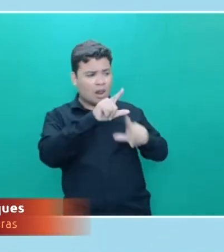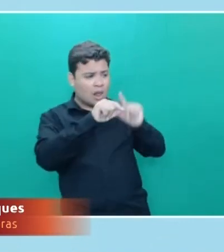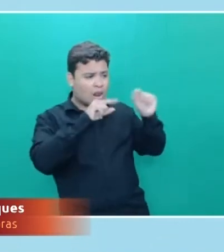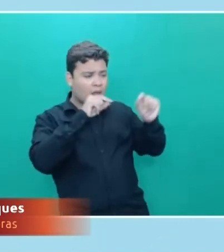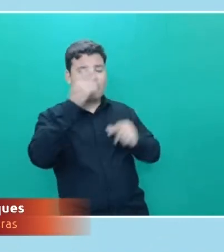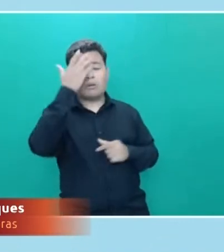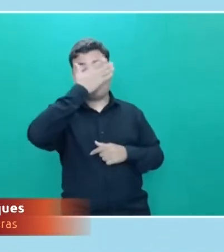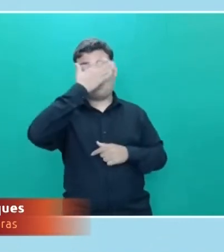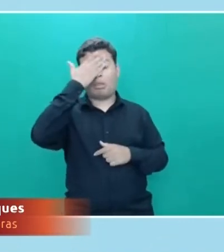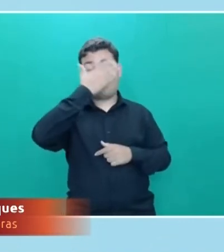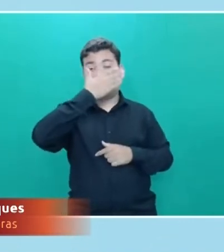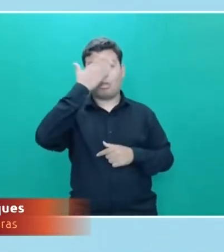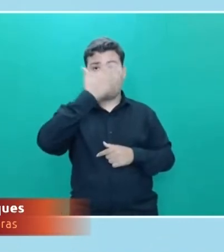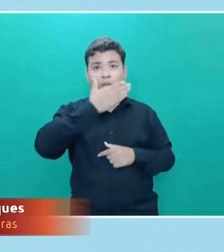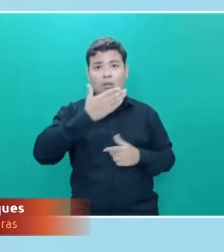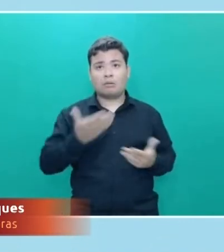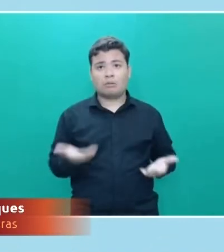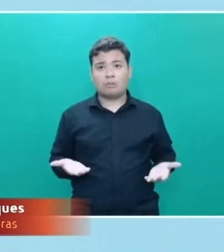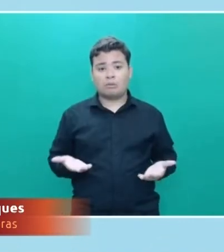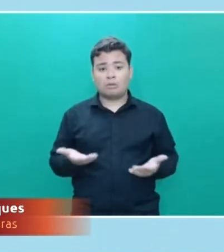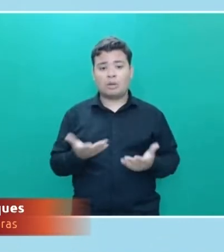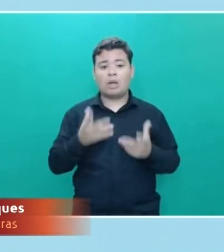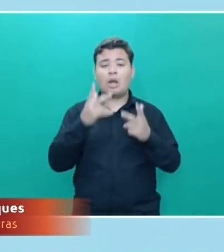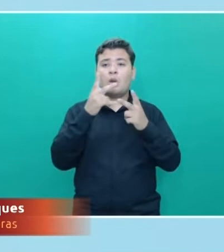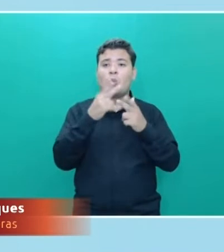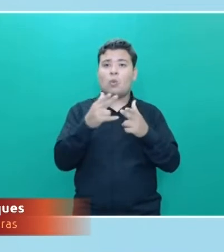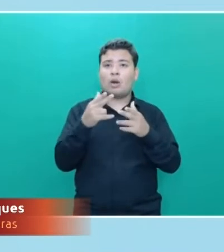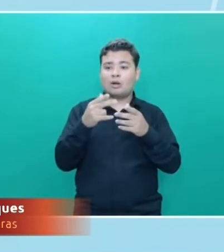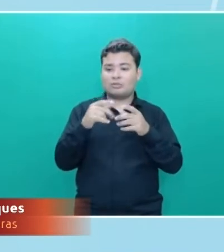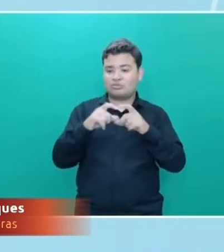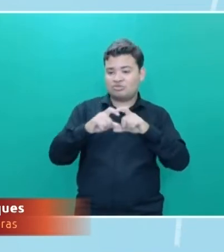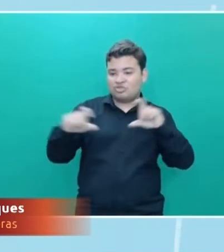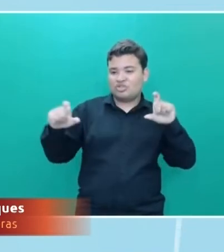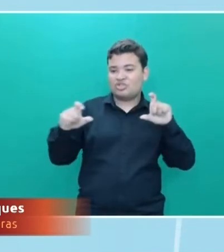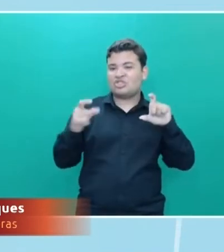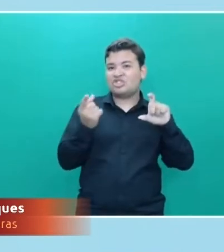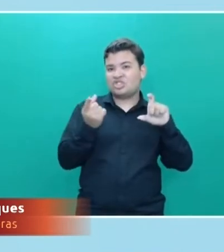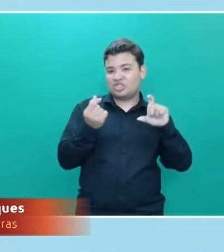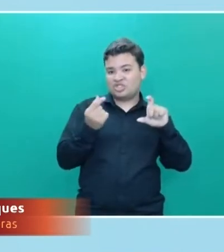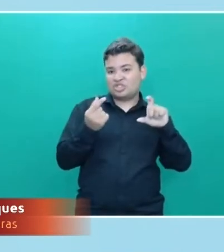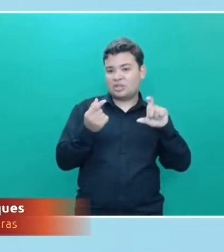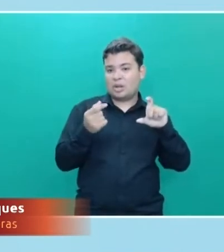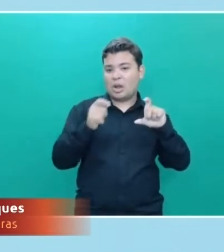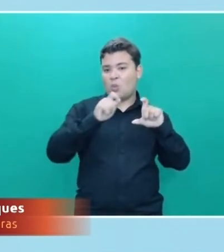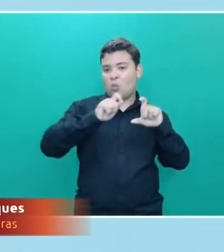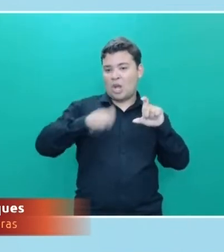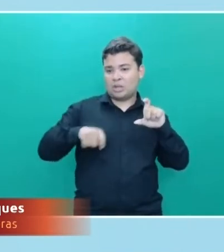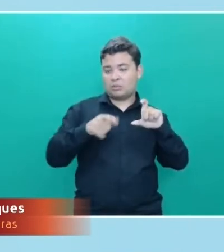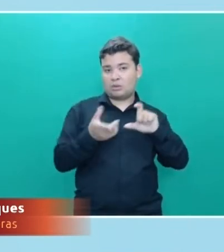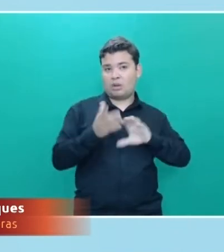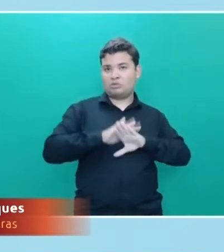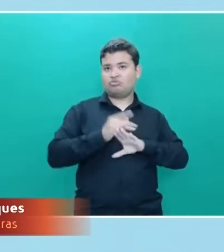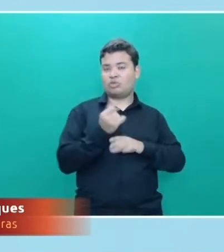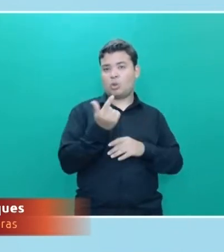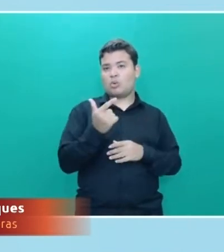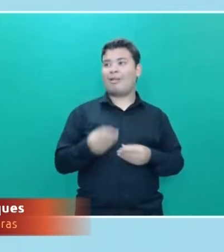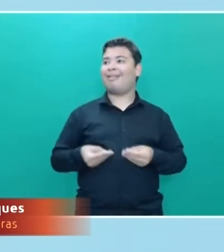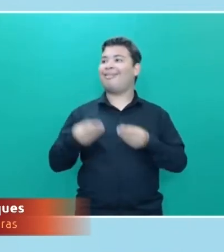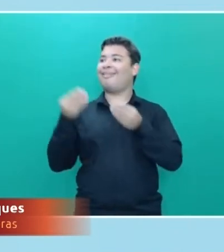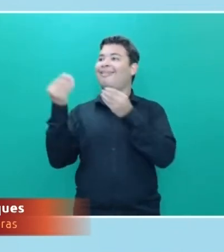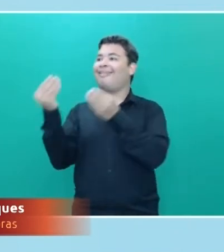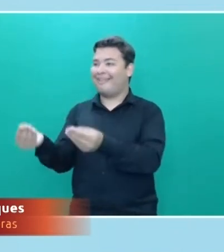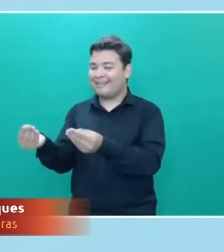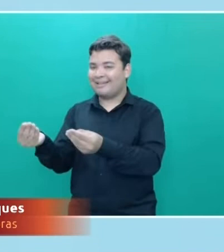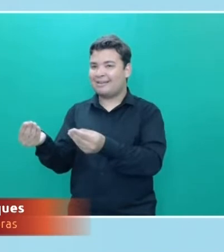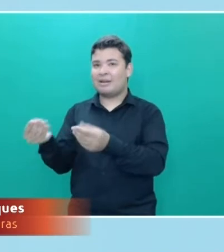Eu acabei de assinar um cheque em branco para alguém que eu achava que eu conhecia quando na verdade não conheço, para um partido que eu achava que eu